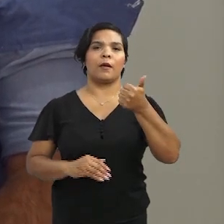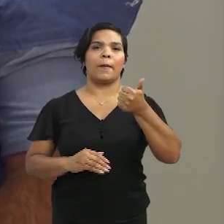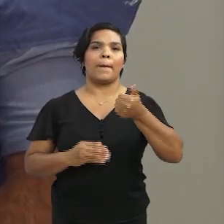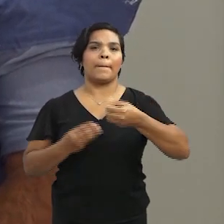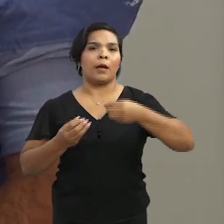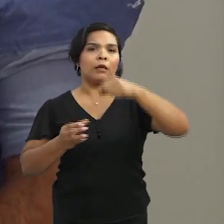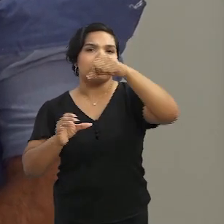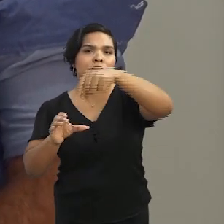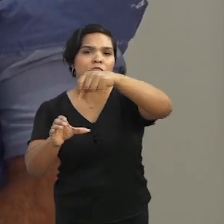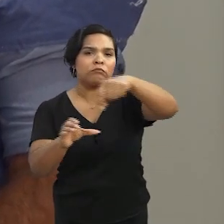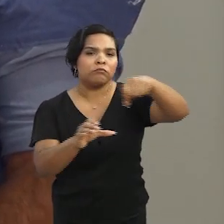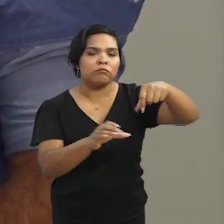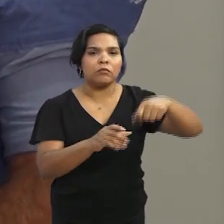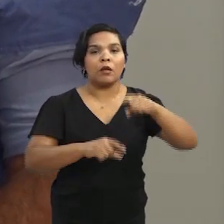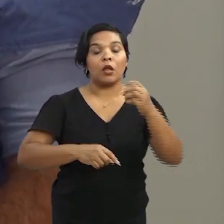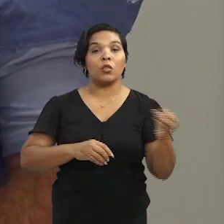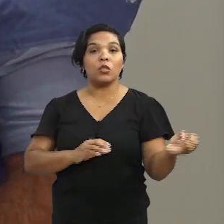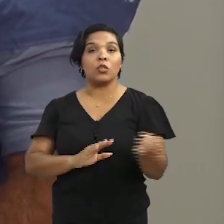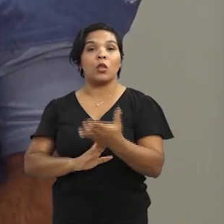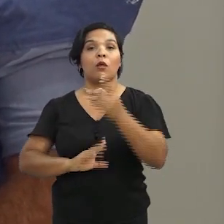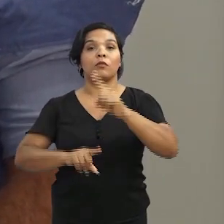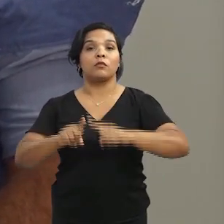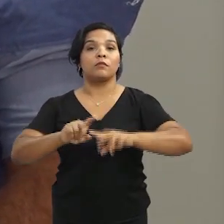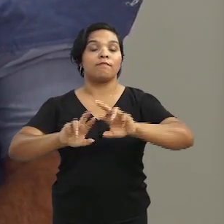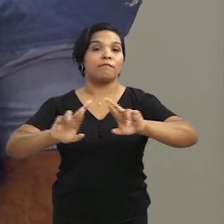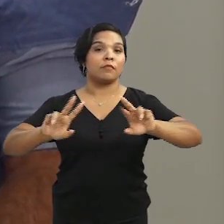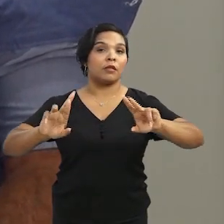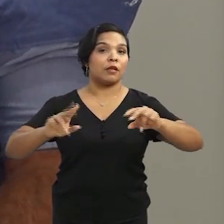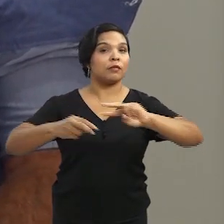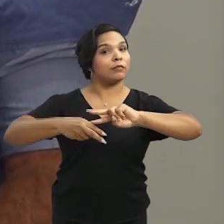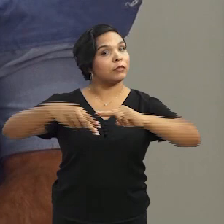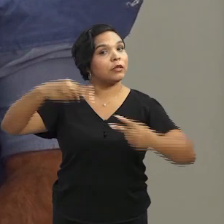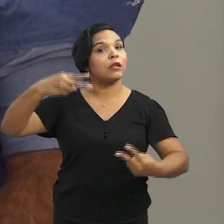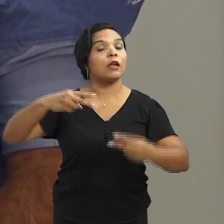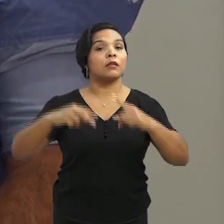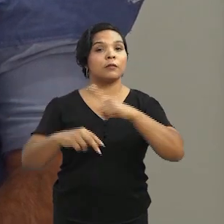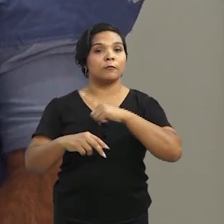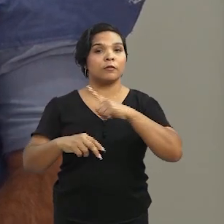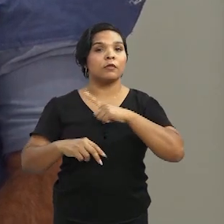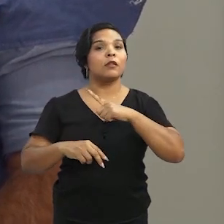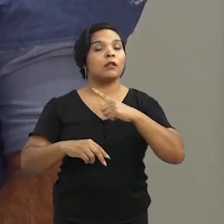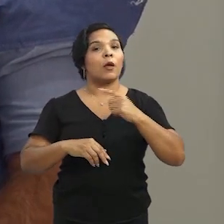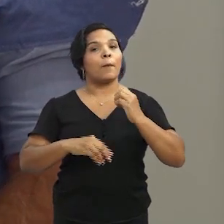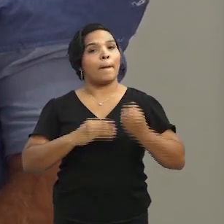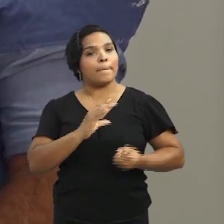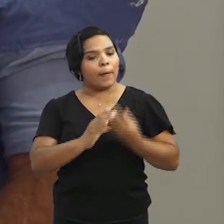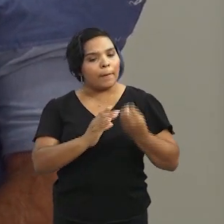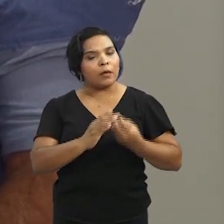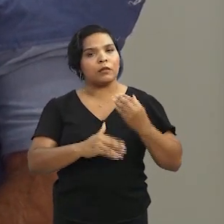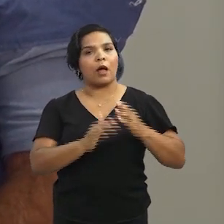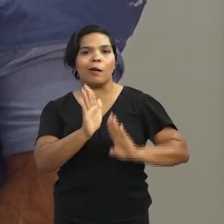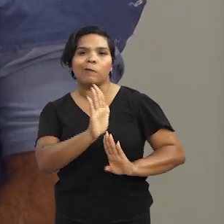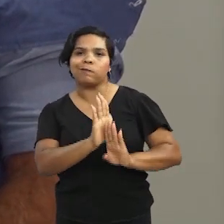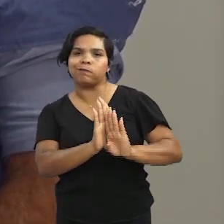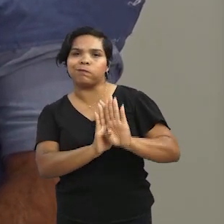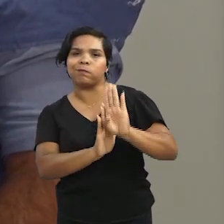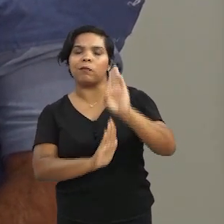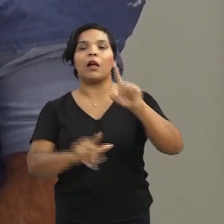entre cultivares para lançar novos materiais genéticos, onde o produtor consiga ter uma produtividade elevada,